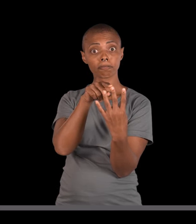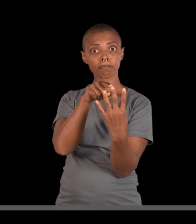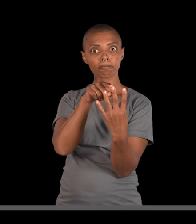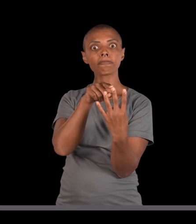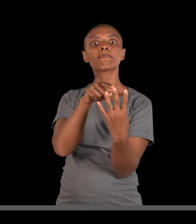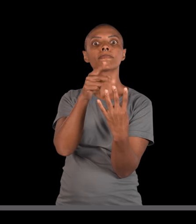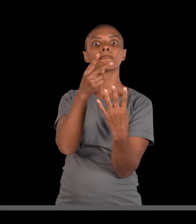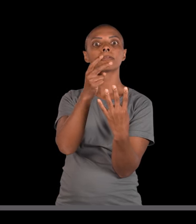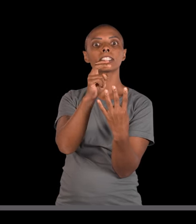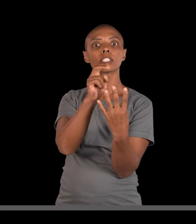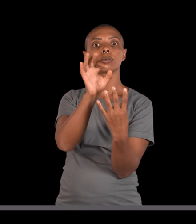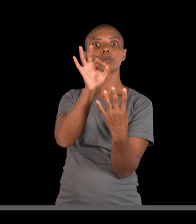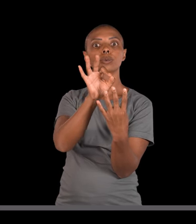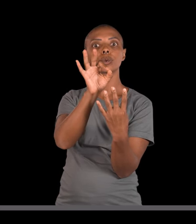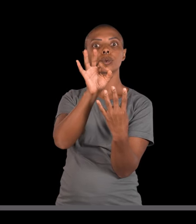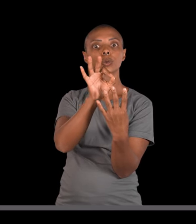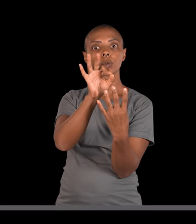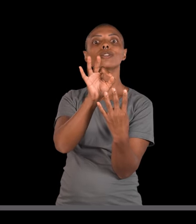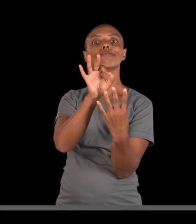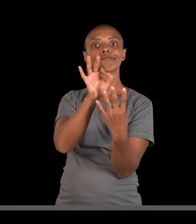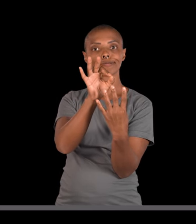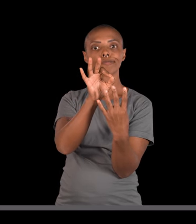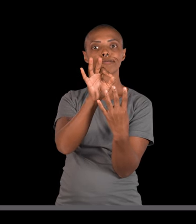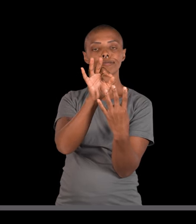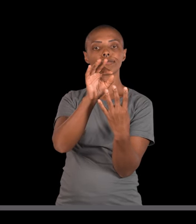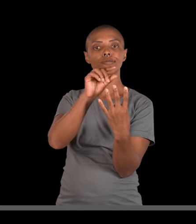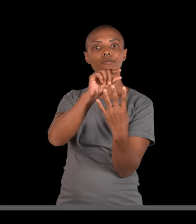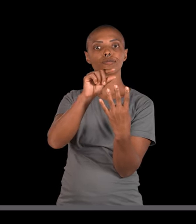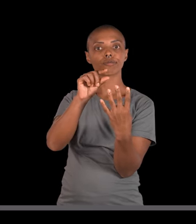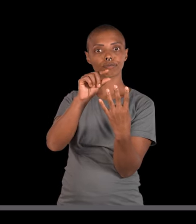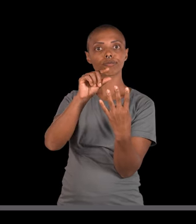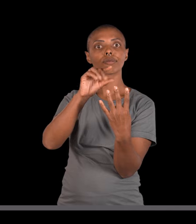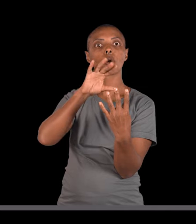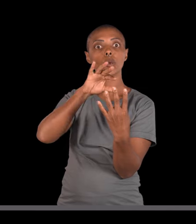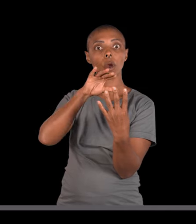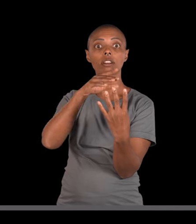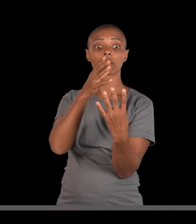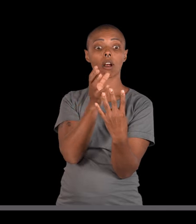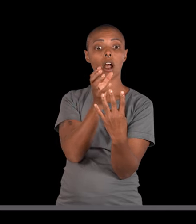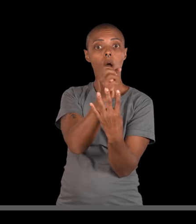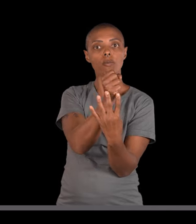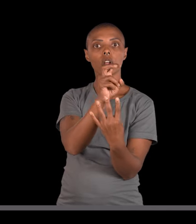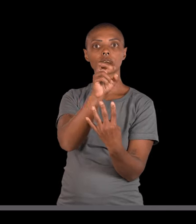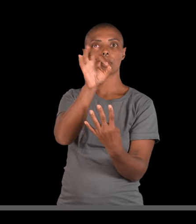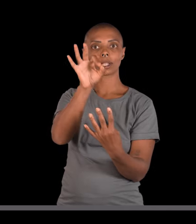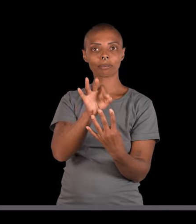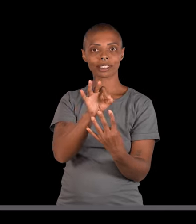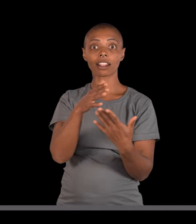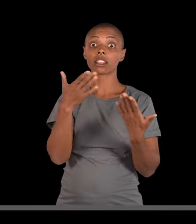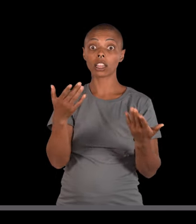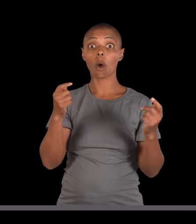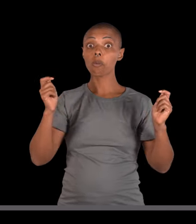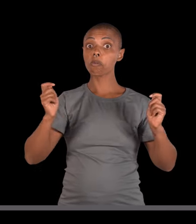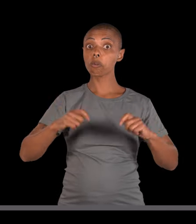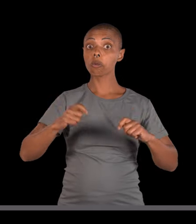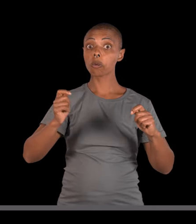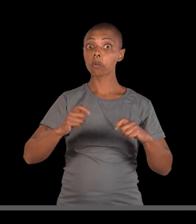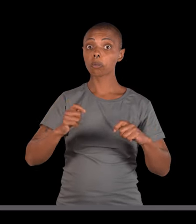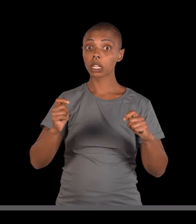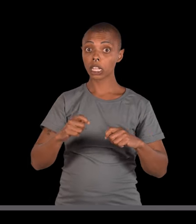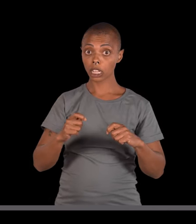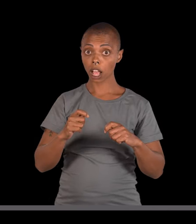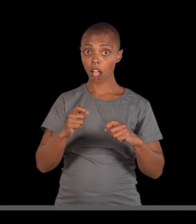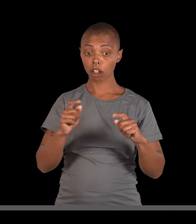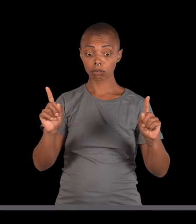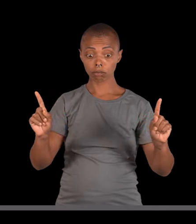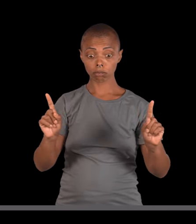mais um outro quadrado aqui com fibrose cística, 50%. 25 mais 25, 50%.